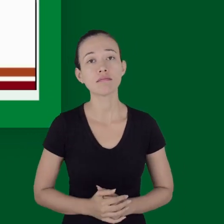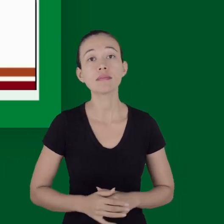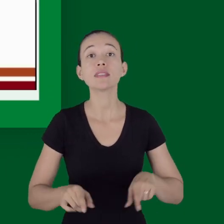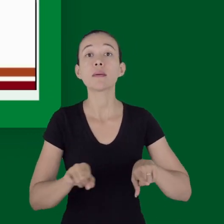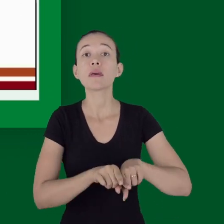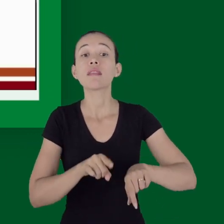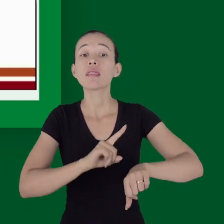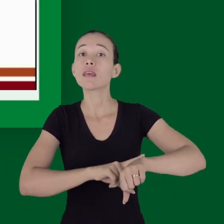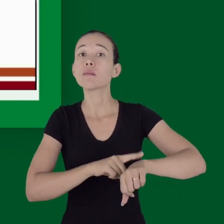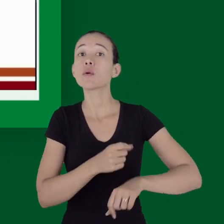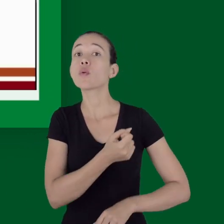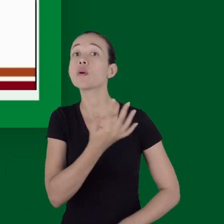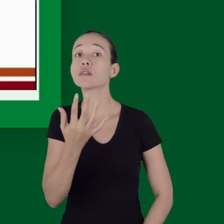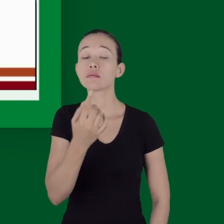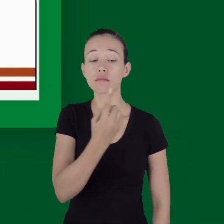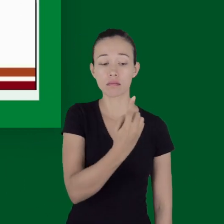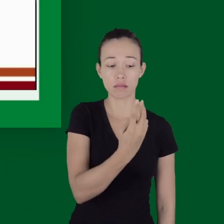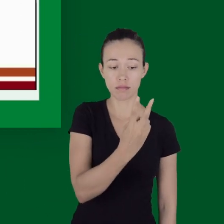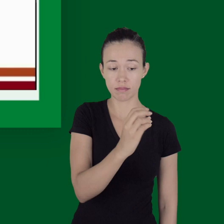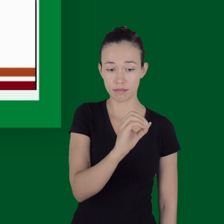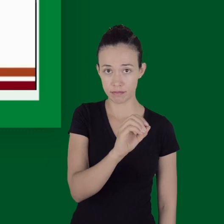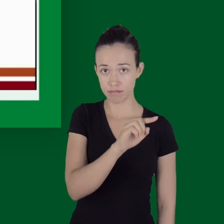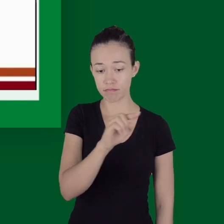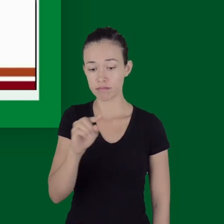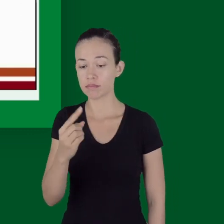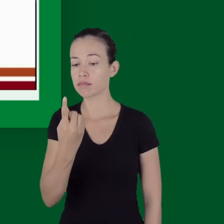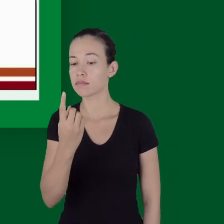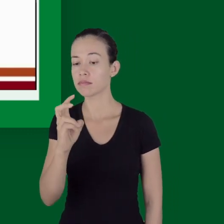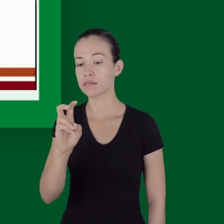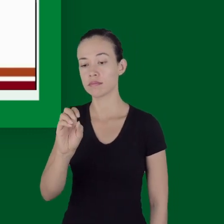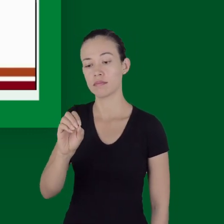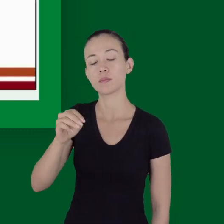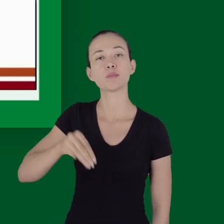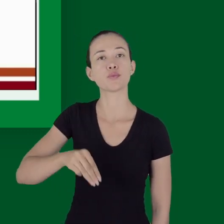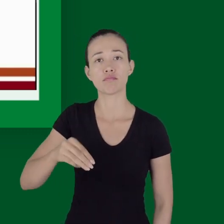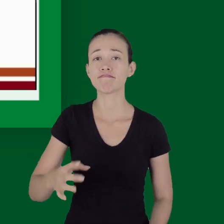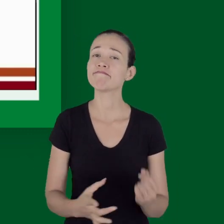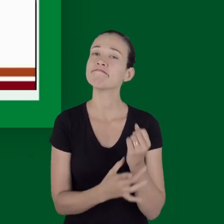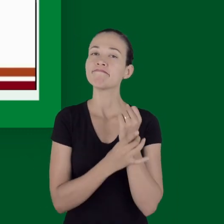E eles podem ser usados com segurança por até 120 a 150 minutos.